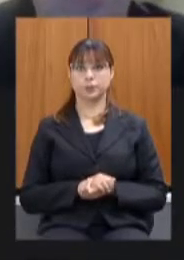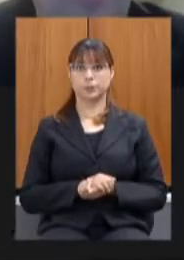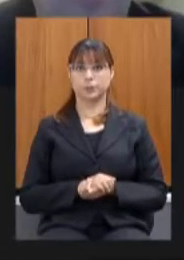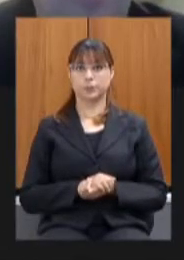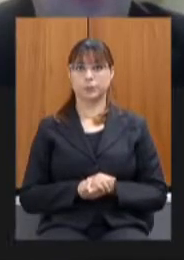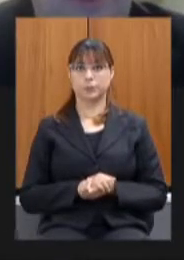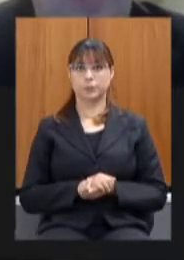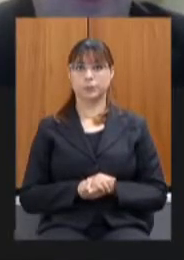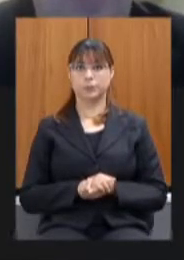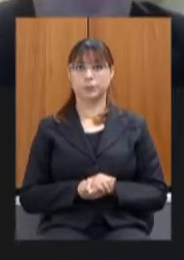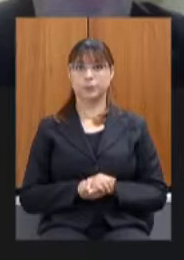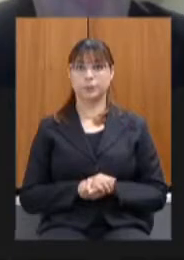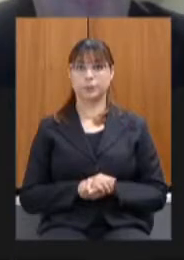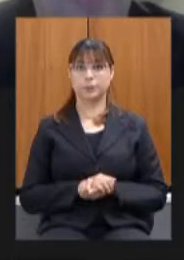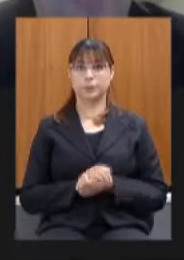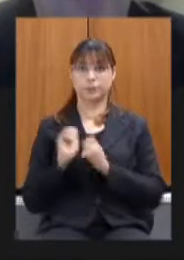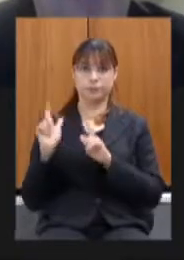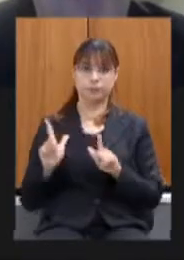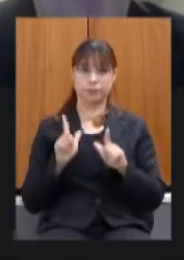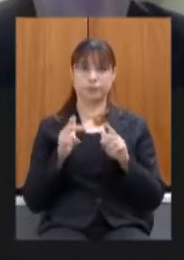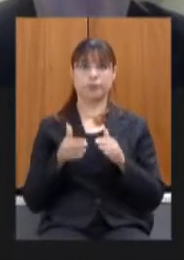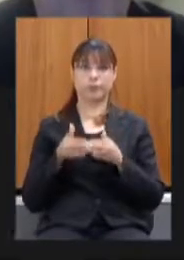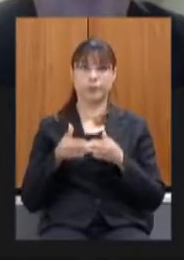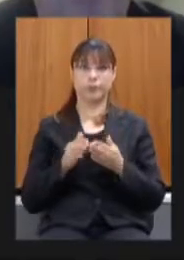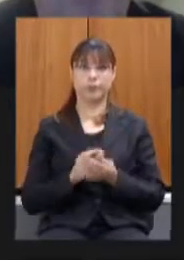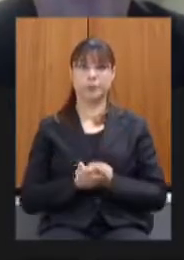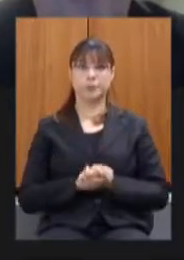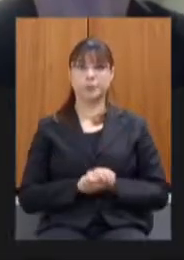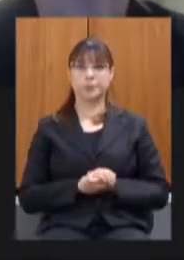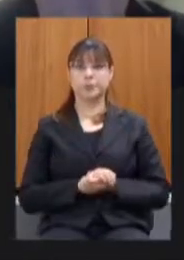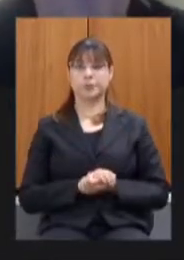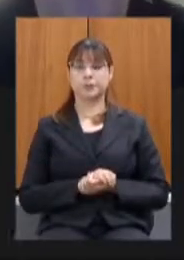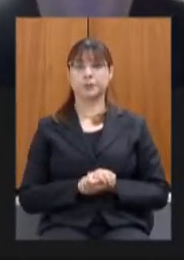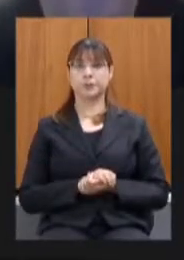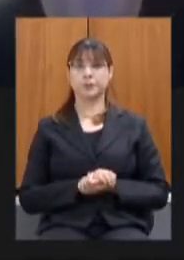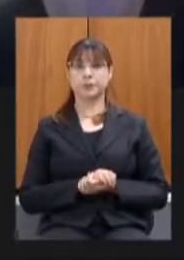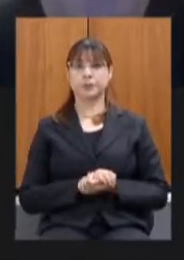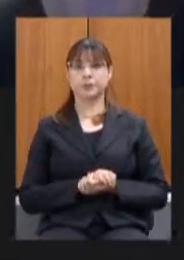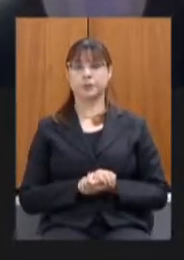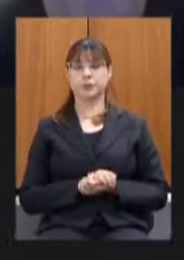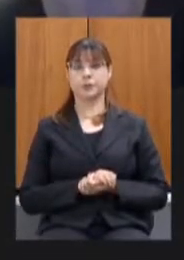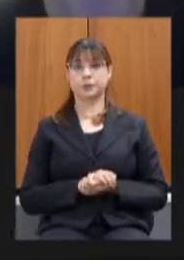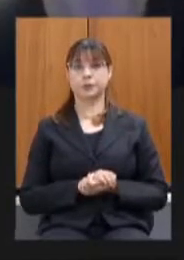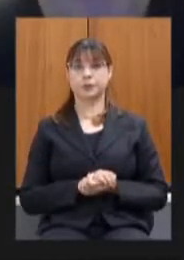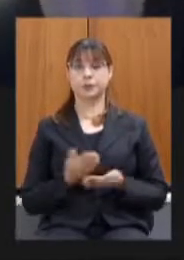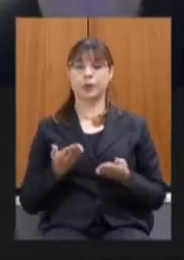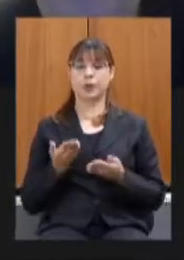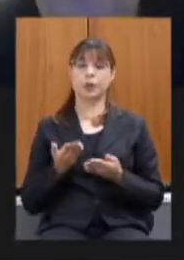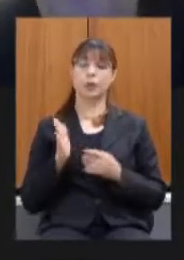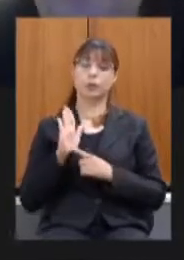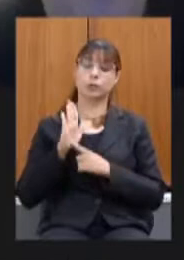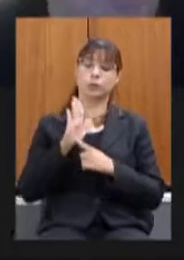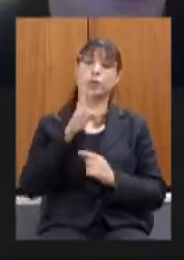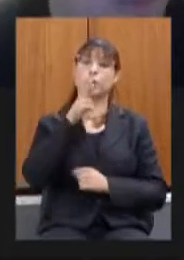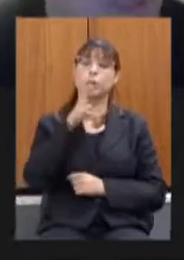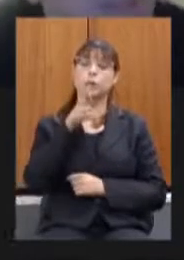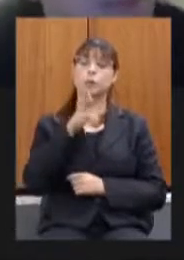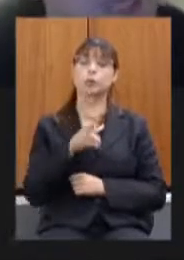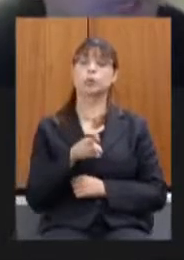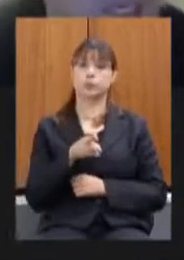acho que pode ir para o próximo também e aqui o demonstrativo de resultado em que nós